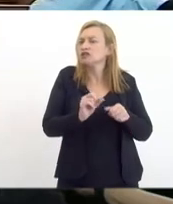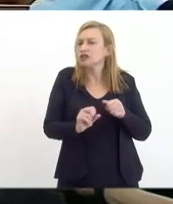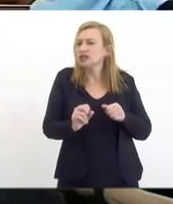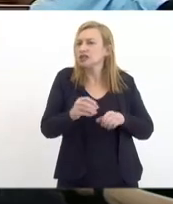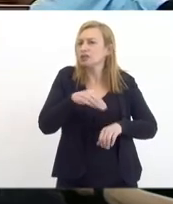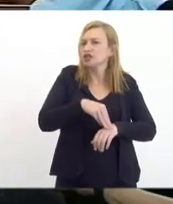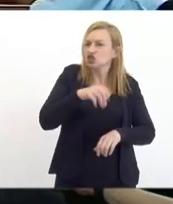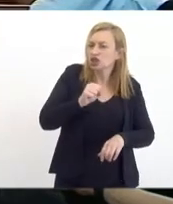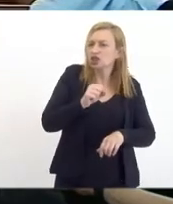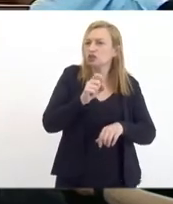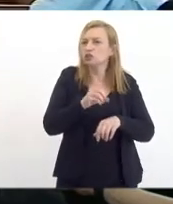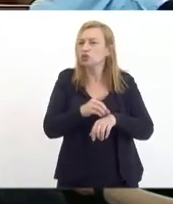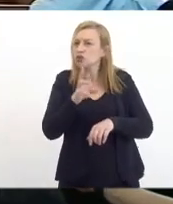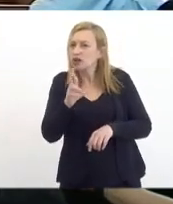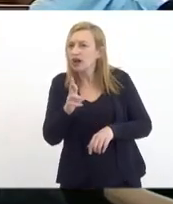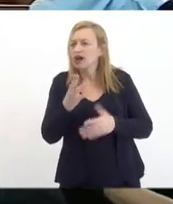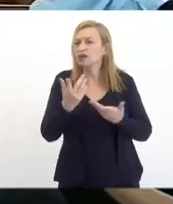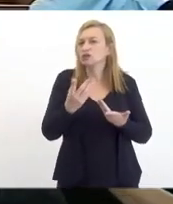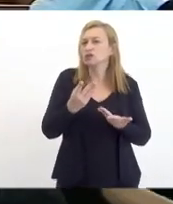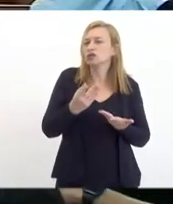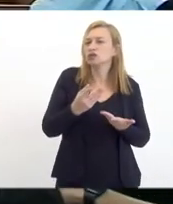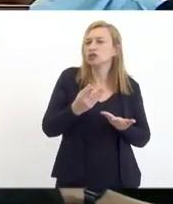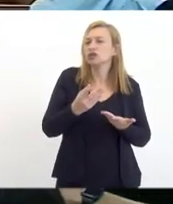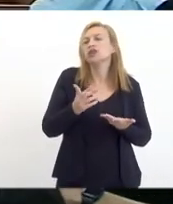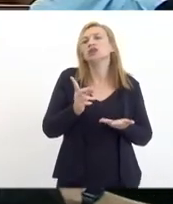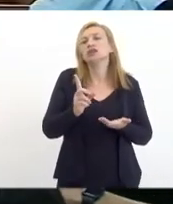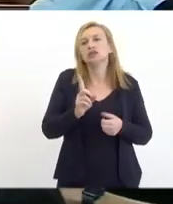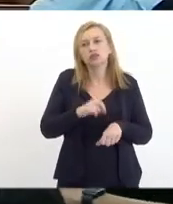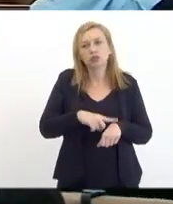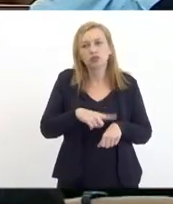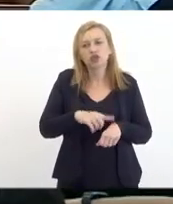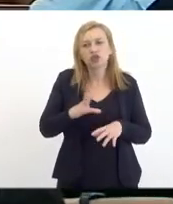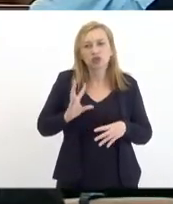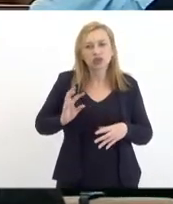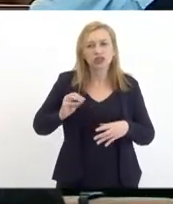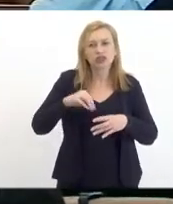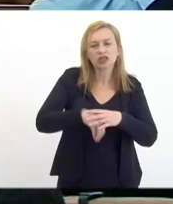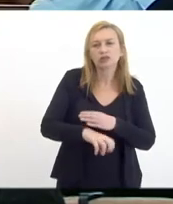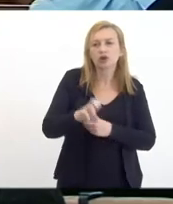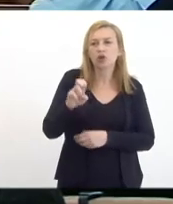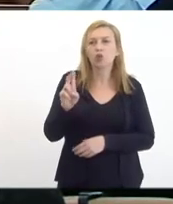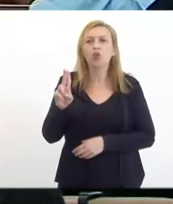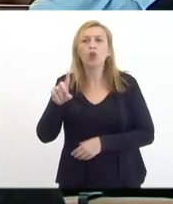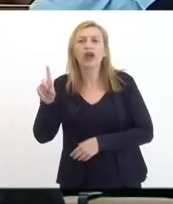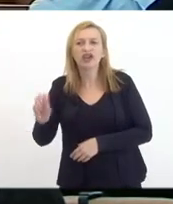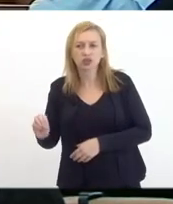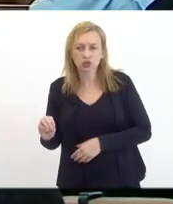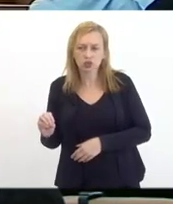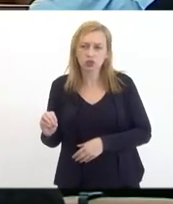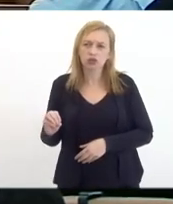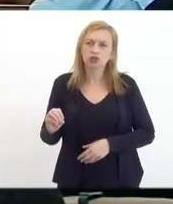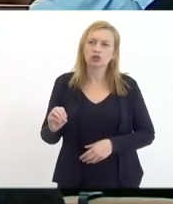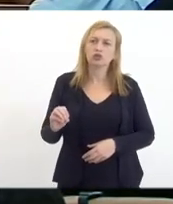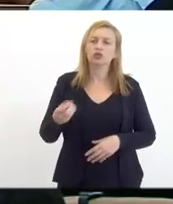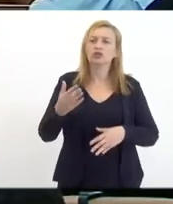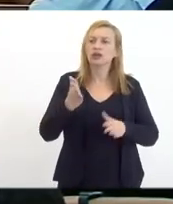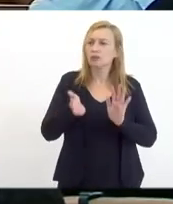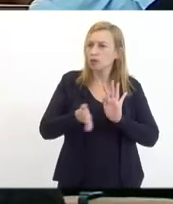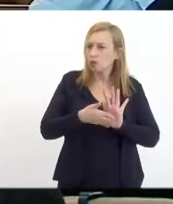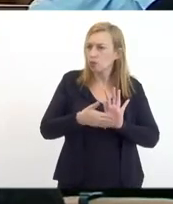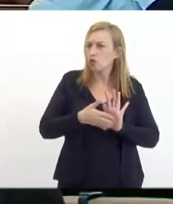mestrado doutorado e principalmente desde o momento que nós ingressamos na UESO porque a gente ingressou na UESO com esse